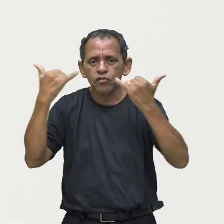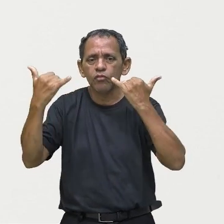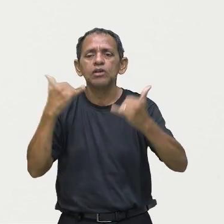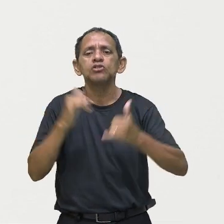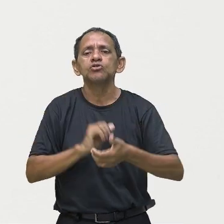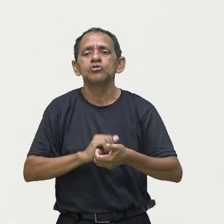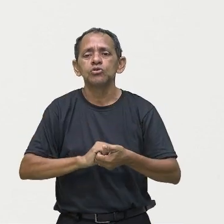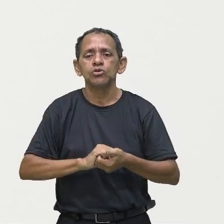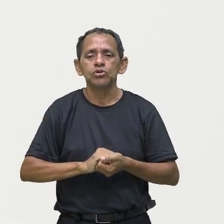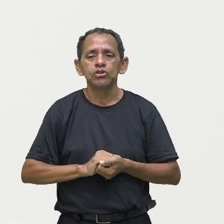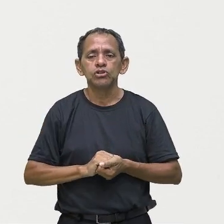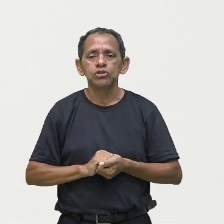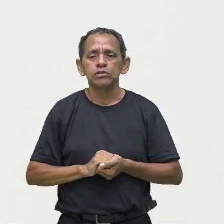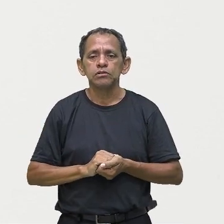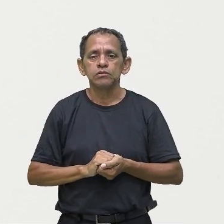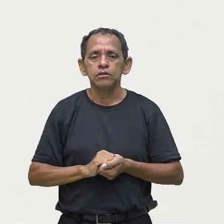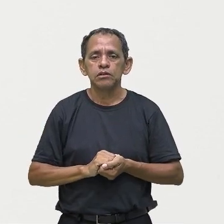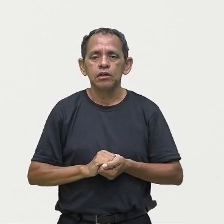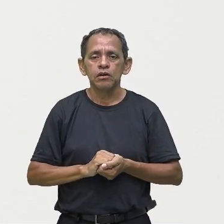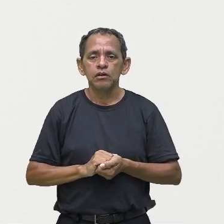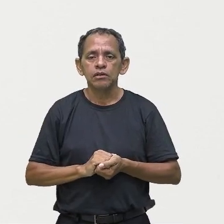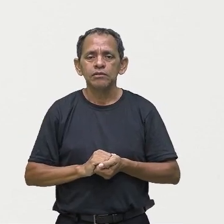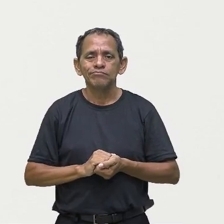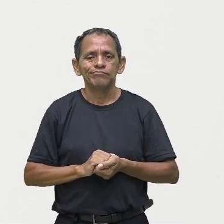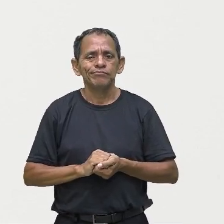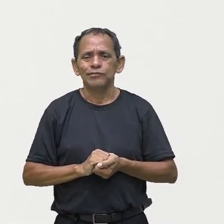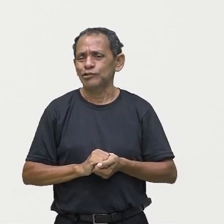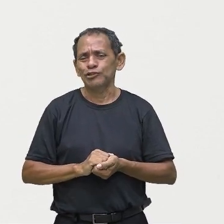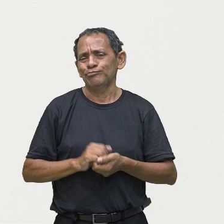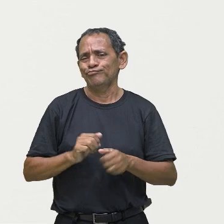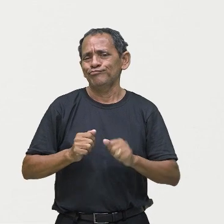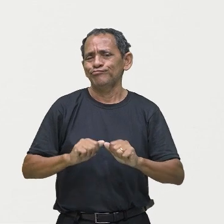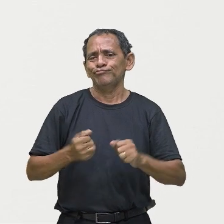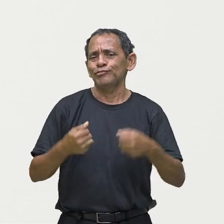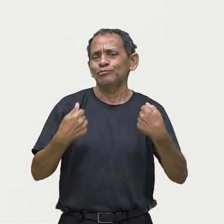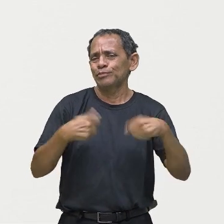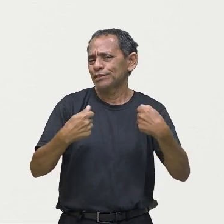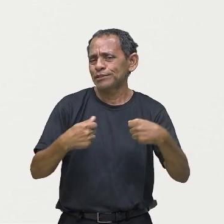de fazer a leitura de todo um texto.